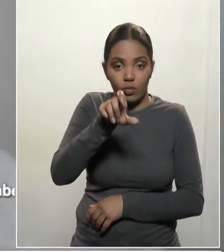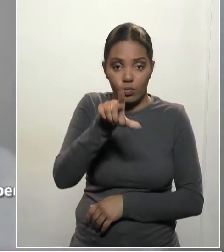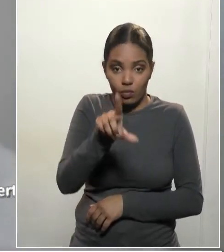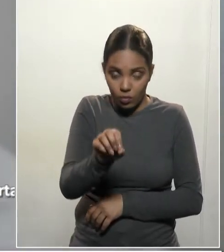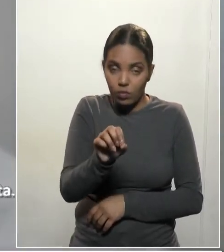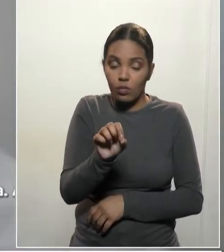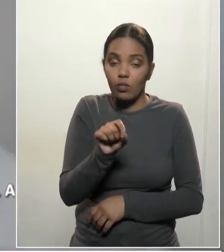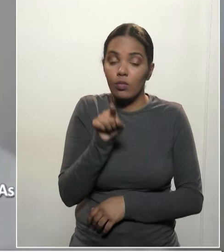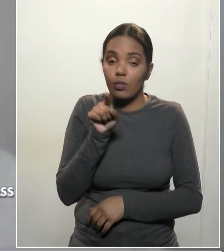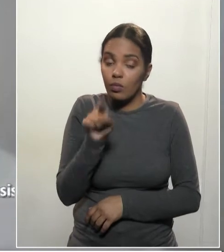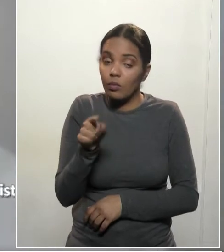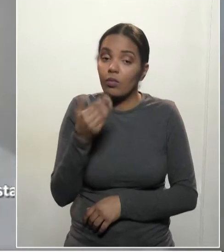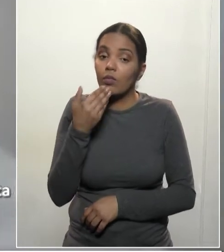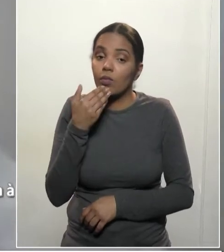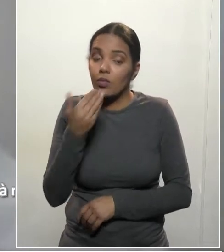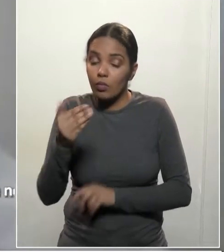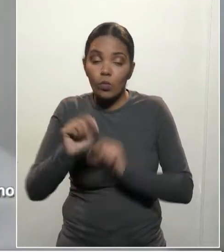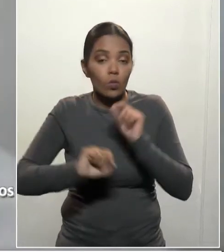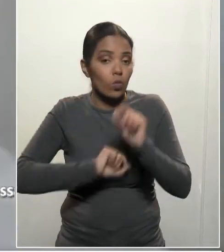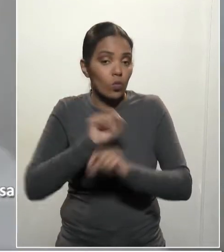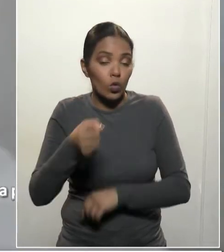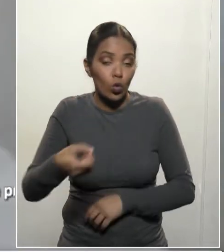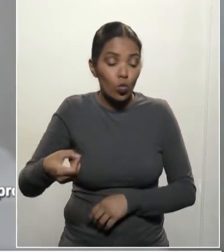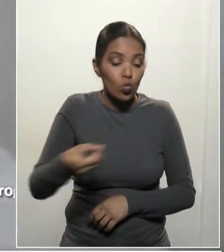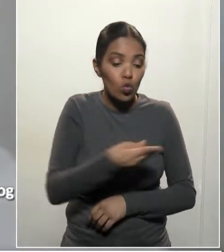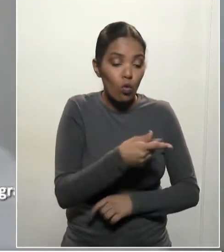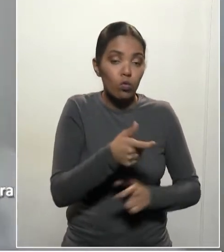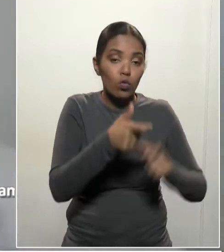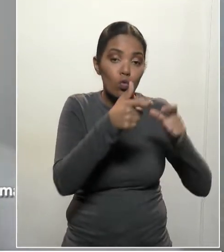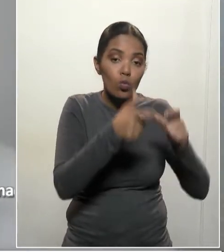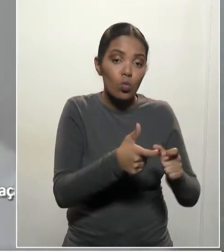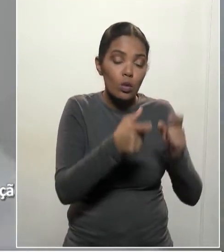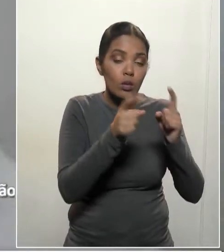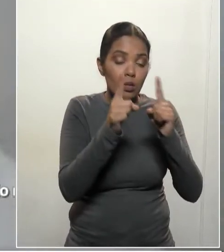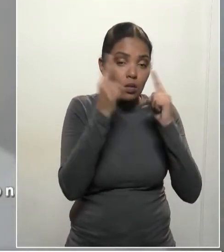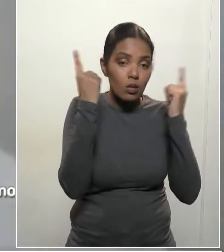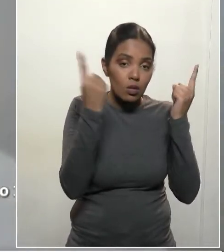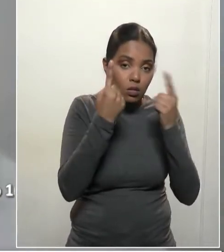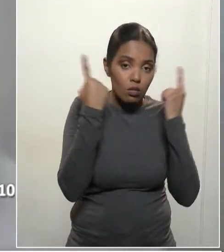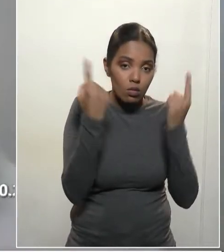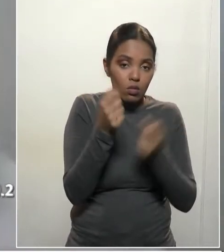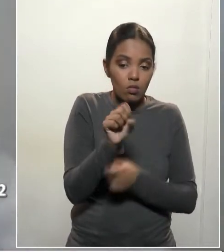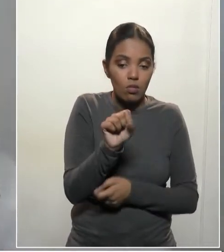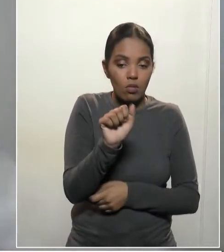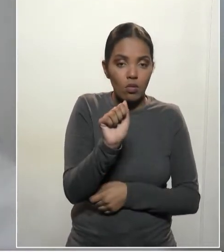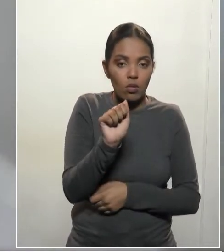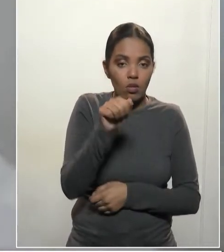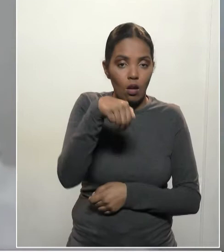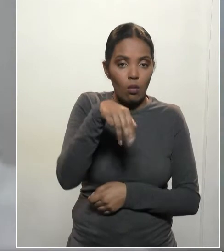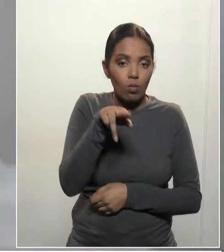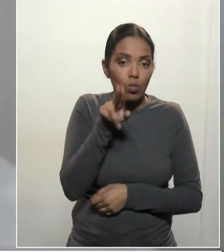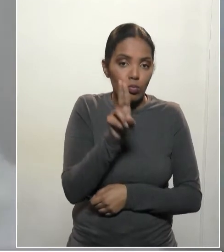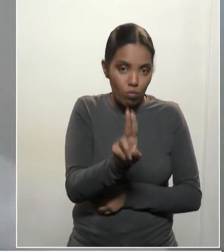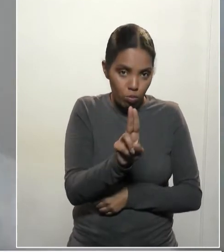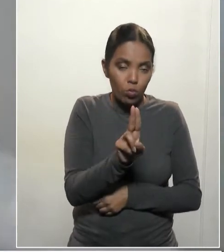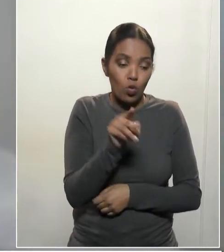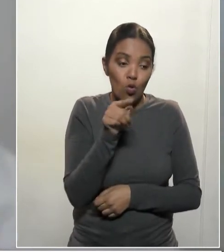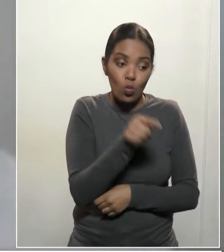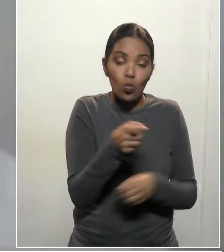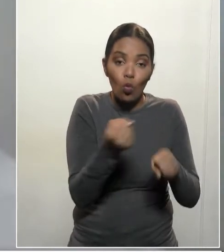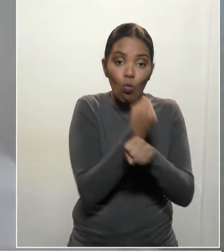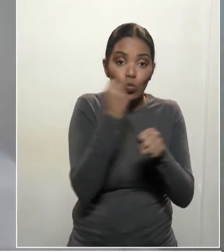nome do SAMU de Londrina, da nova sede do SAMU de Londrina, que como secretário de Estado da Saúde também assinamos o convênio,